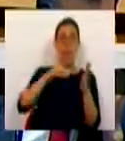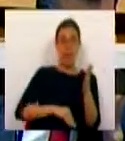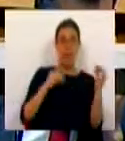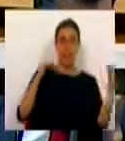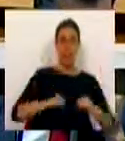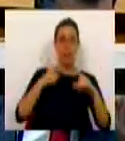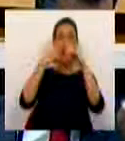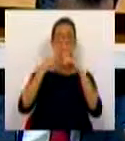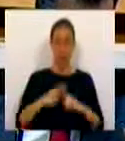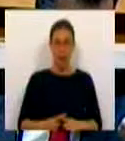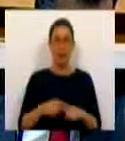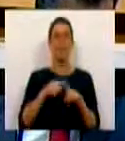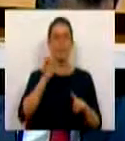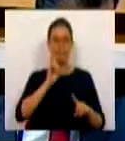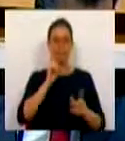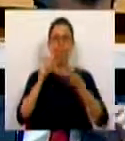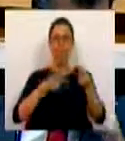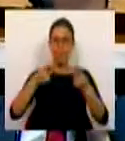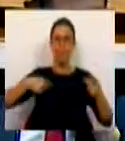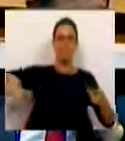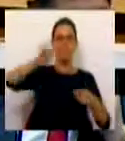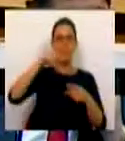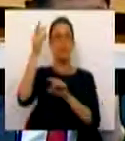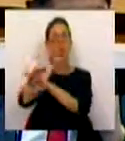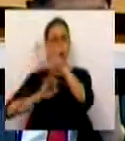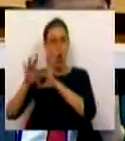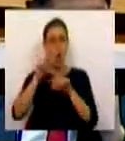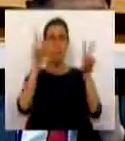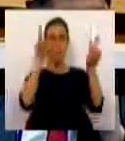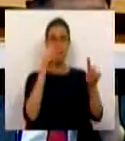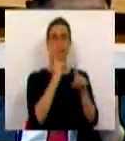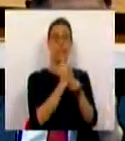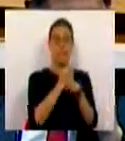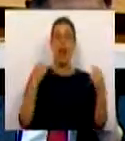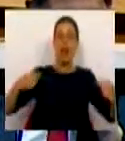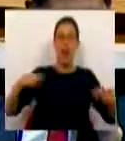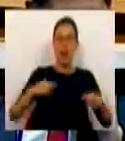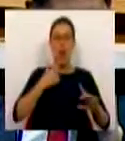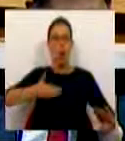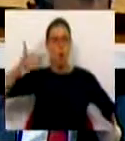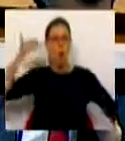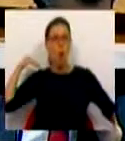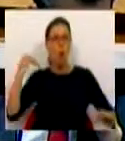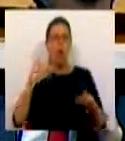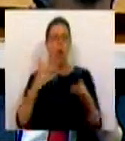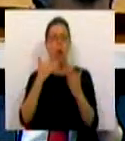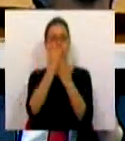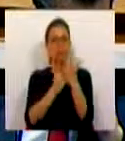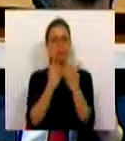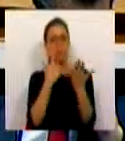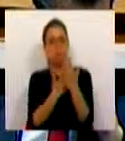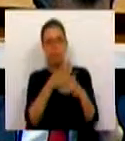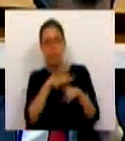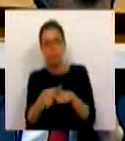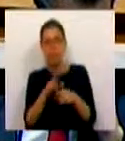uma componente fundamental da avaliação que as próprias instituições da União Europeia fazem da matéria e existindo também desde há muito tempo guiões de avaliação do